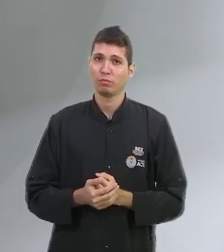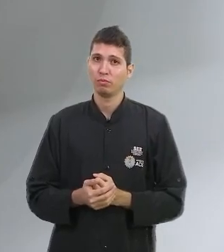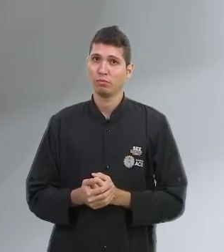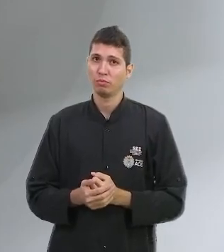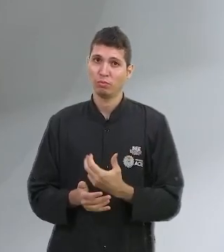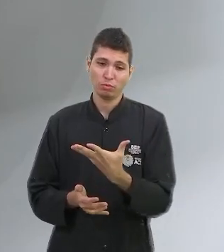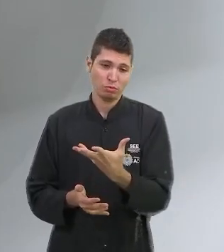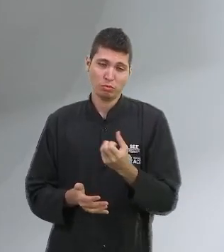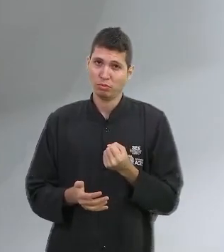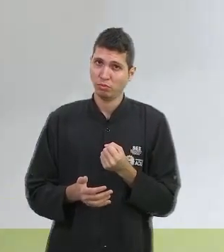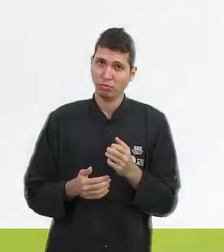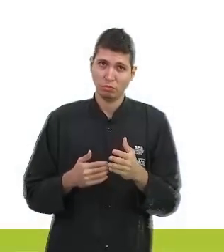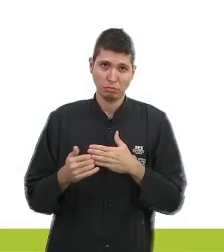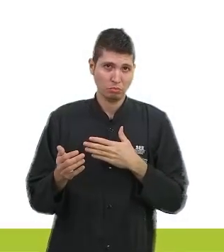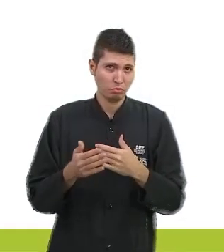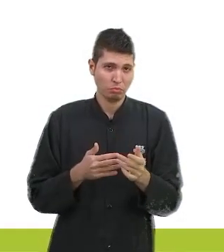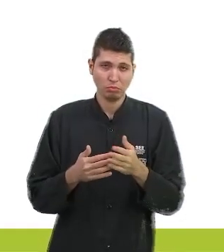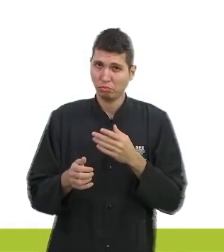momento.